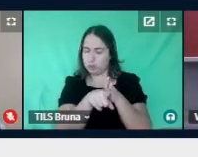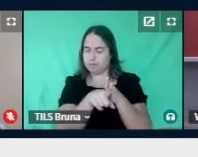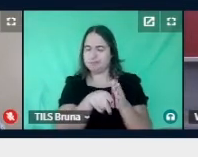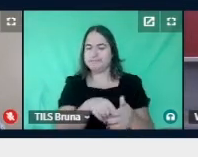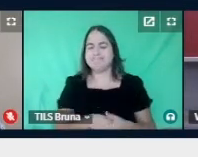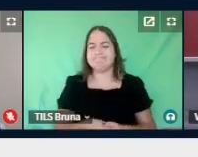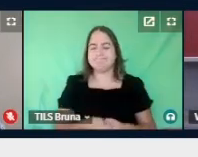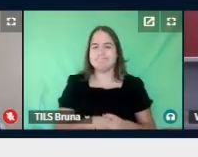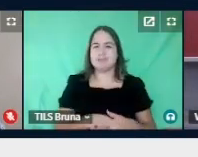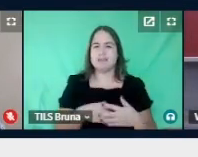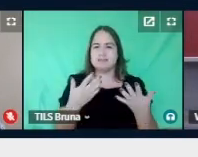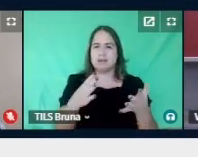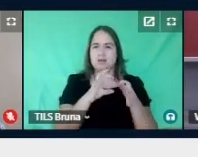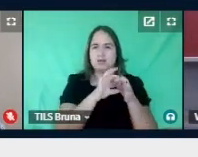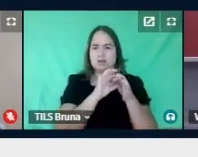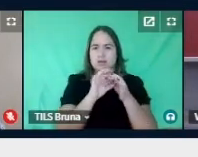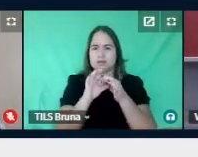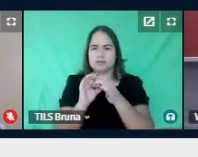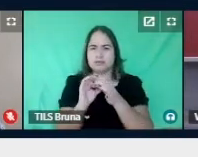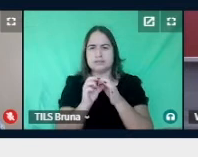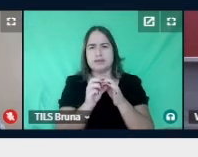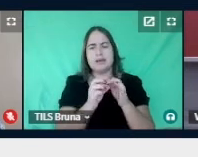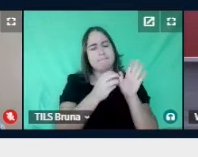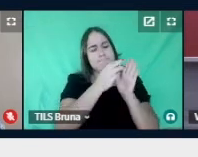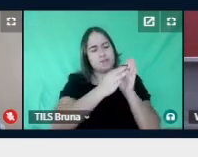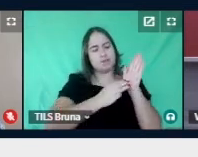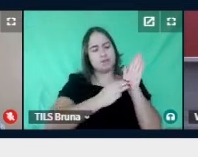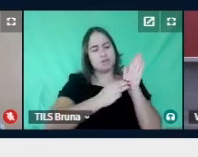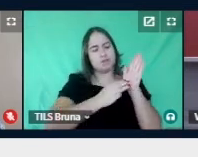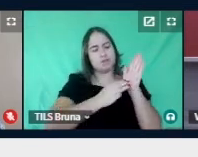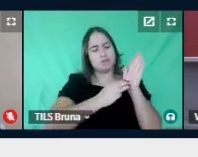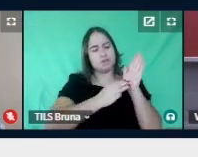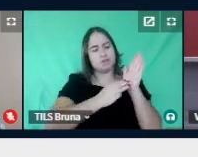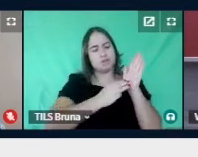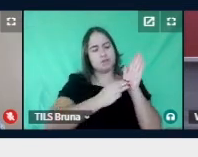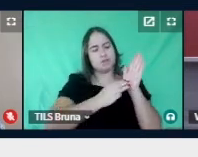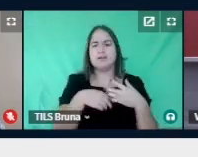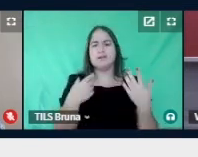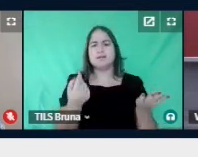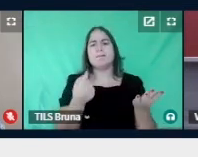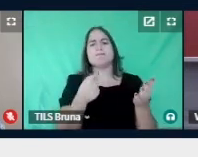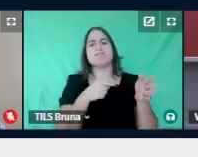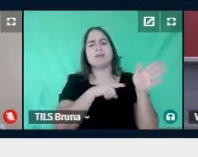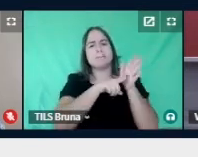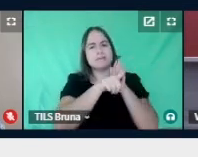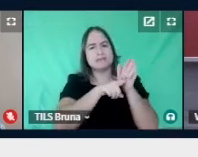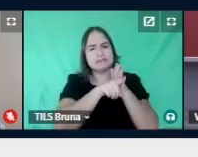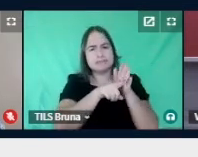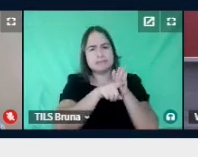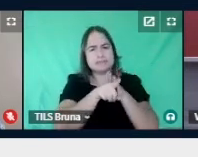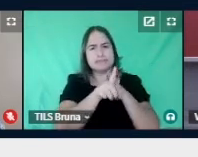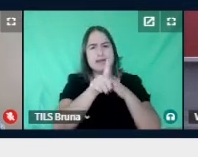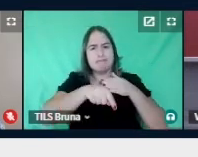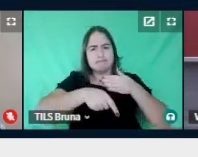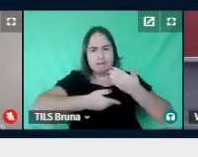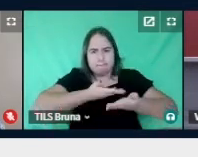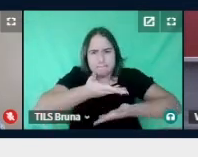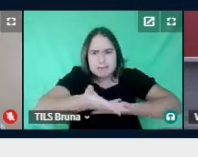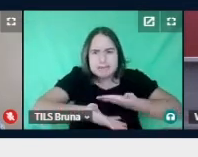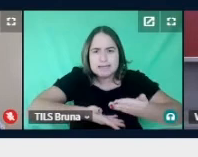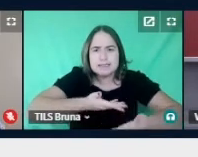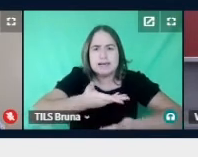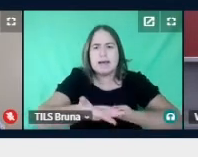O contexto e a metodologia de pesquisa. A pesquisa de natureza aplicada, de abordagem qualitativa e fins